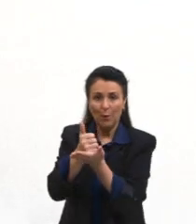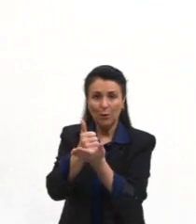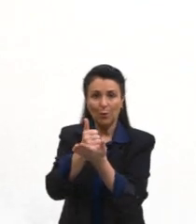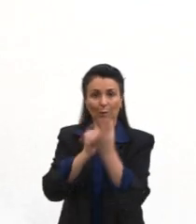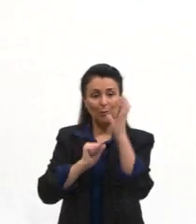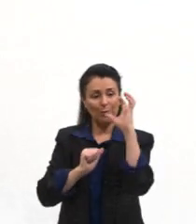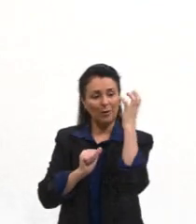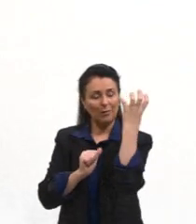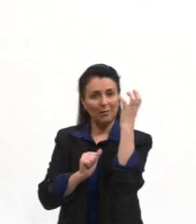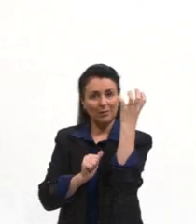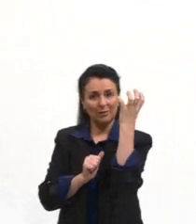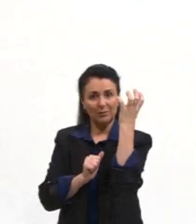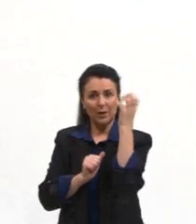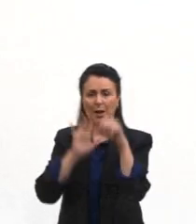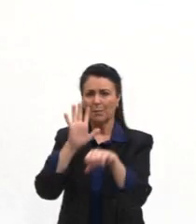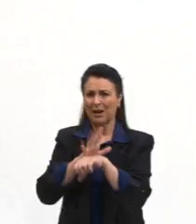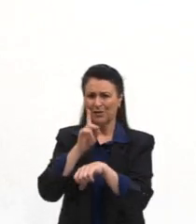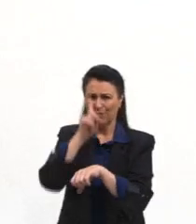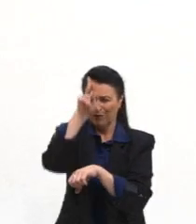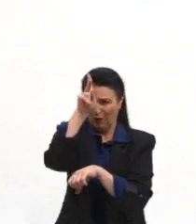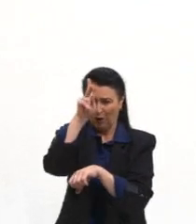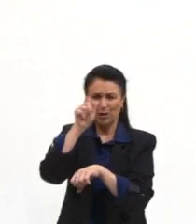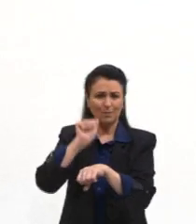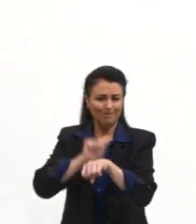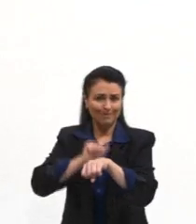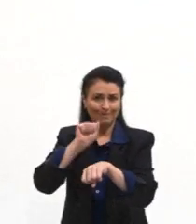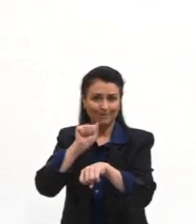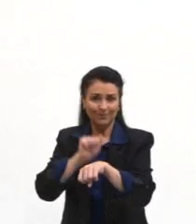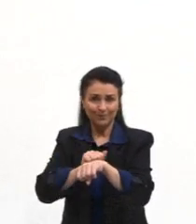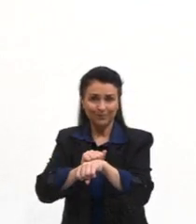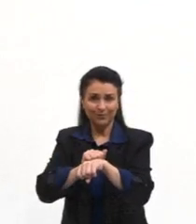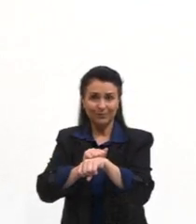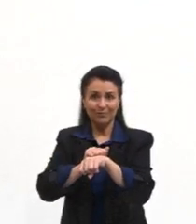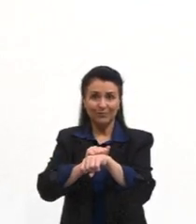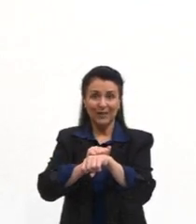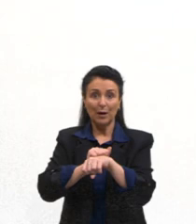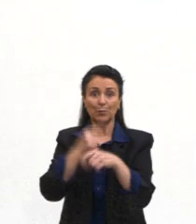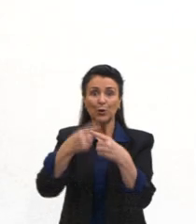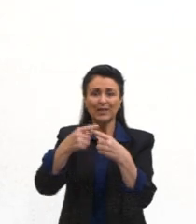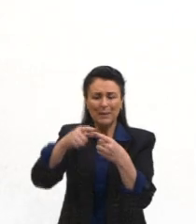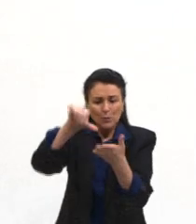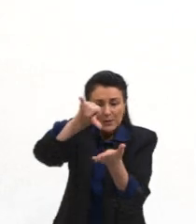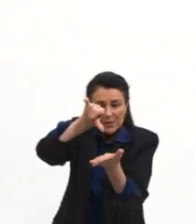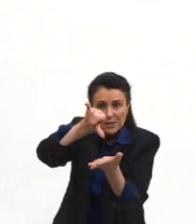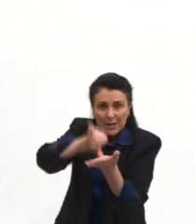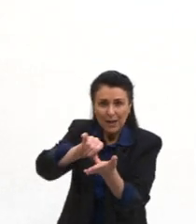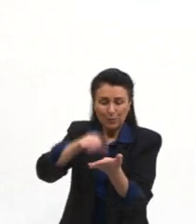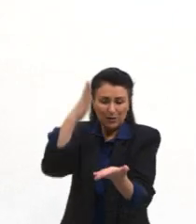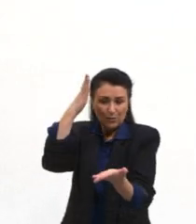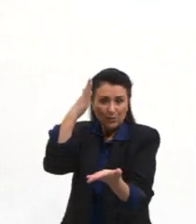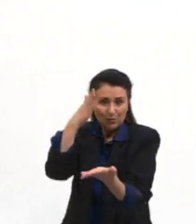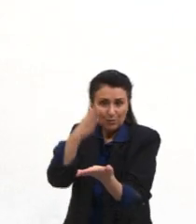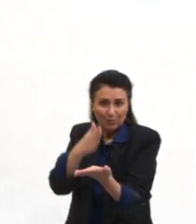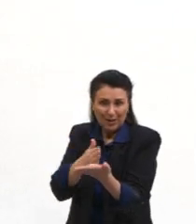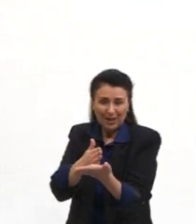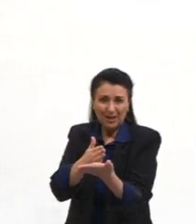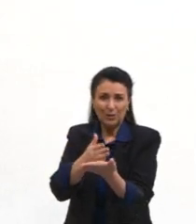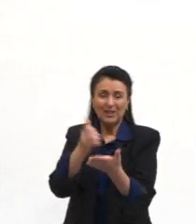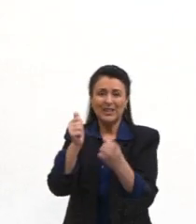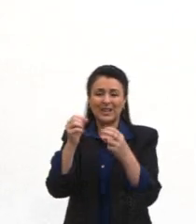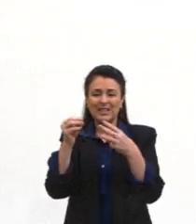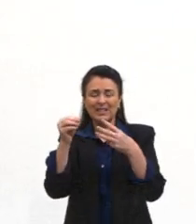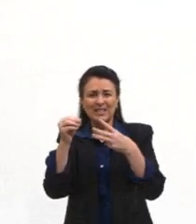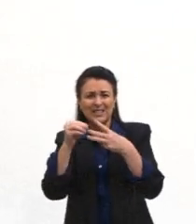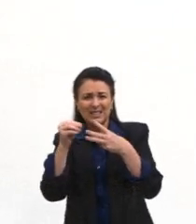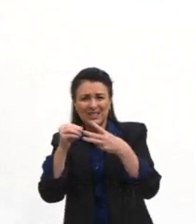mais forte, ele vai, por ter ali várias células mortas, vários resíduos de